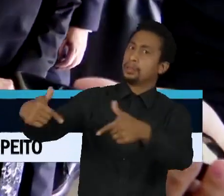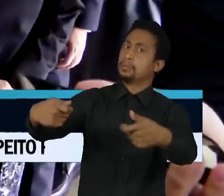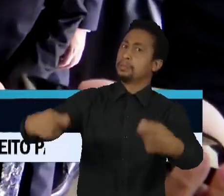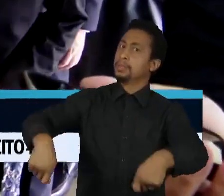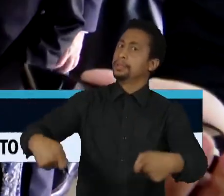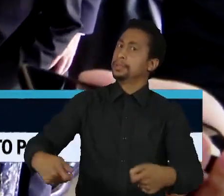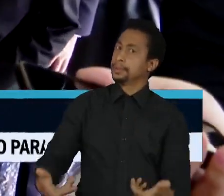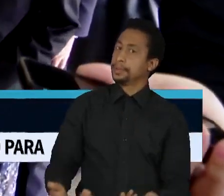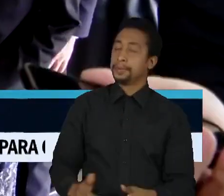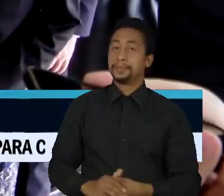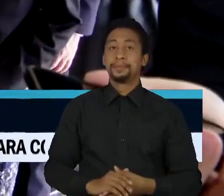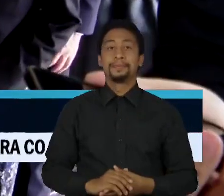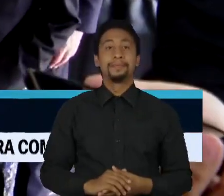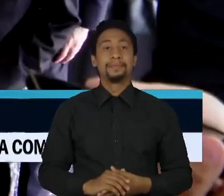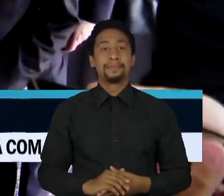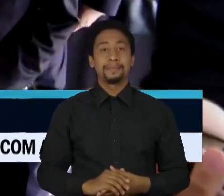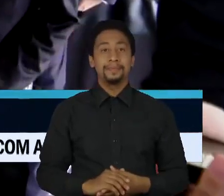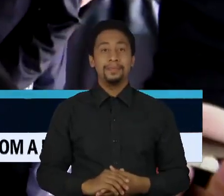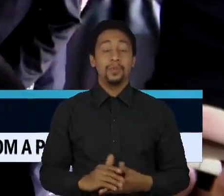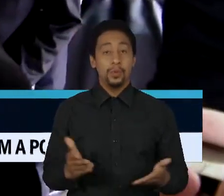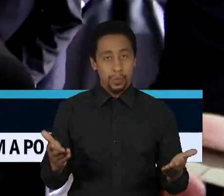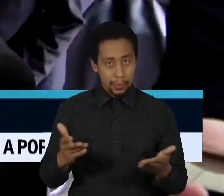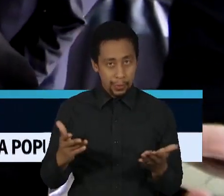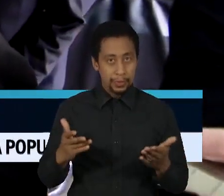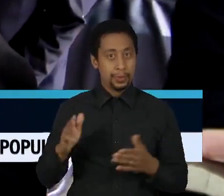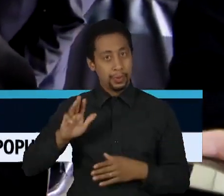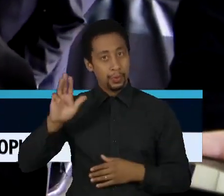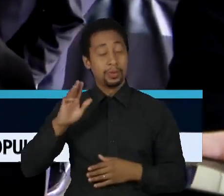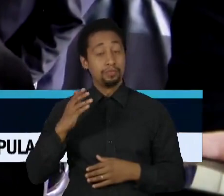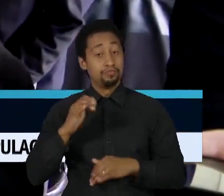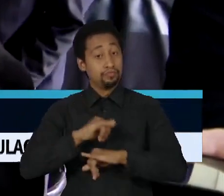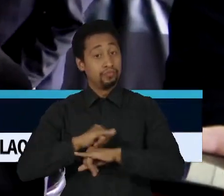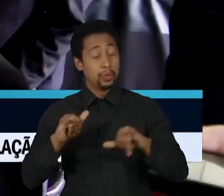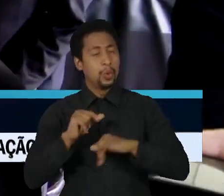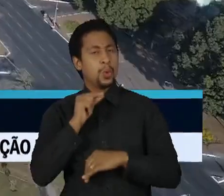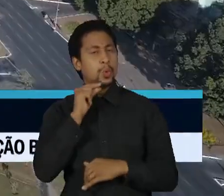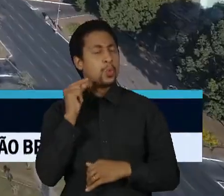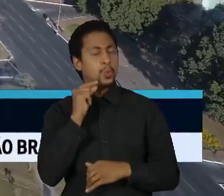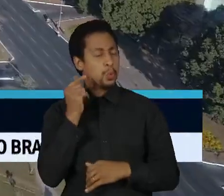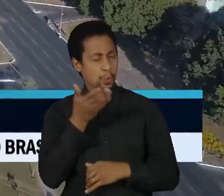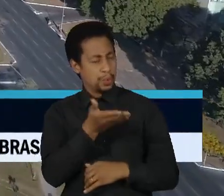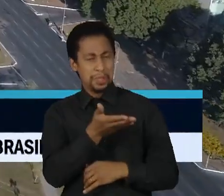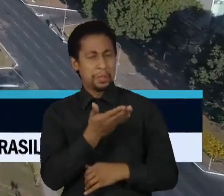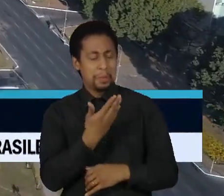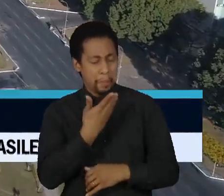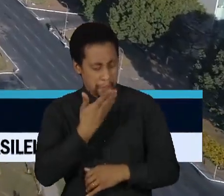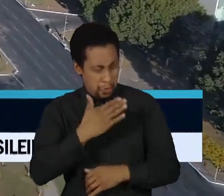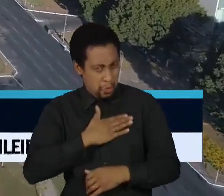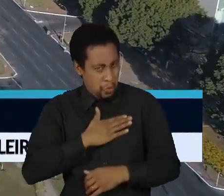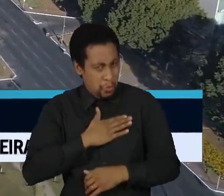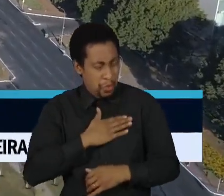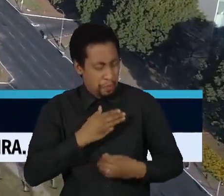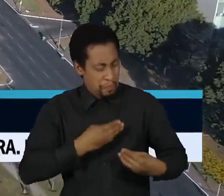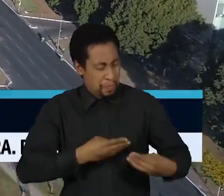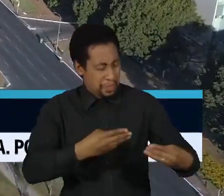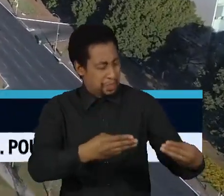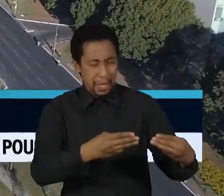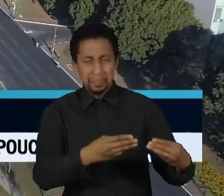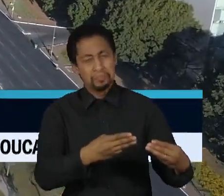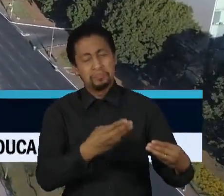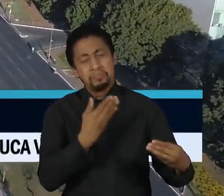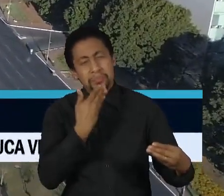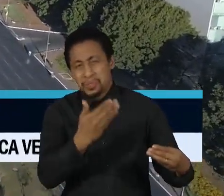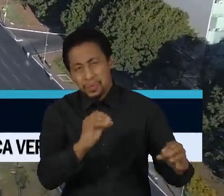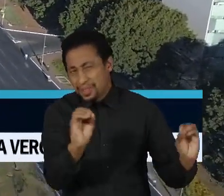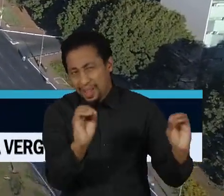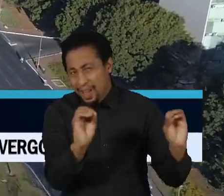Nesta quinta-feira, Lula afirmou que Lira nunca pediu nenhum ministério e ressaltou que, por enquanto, não